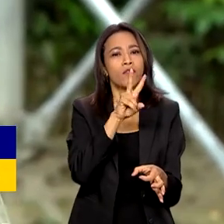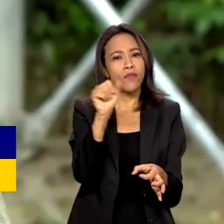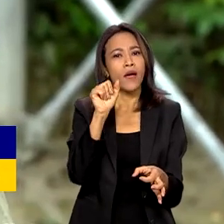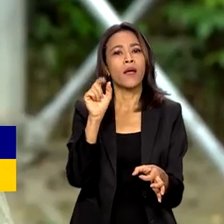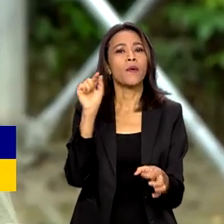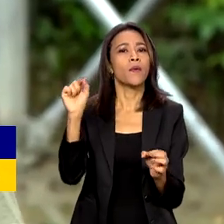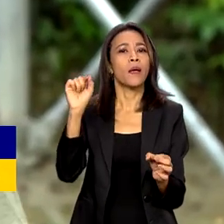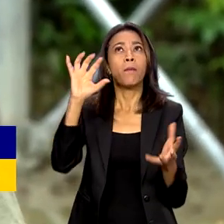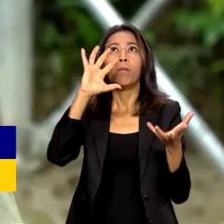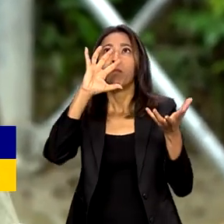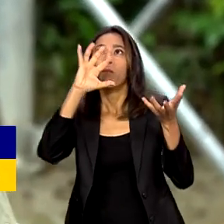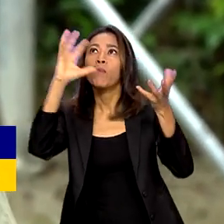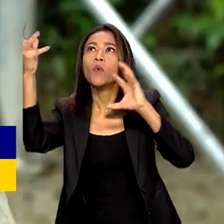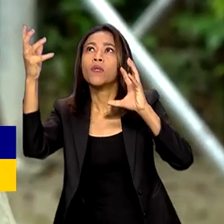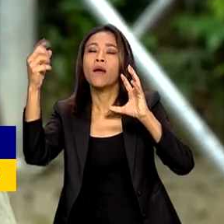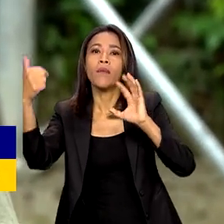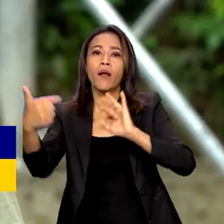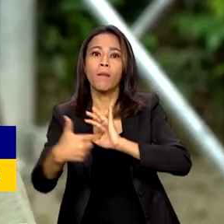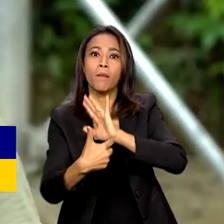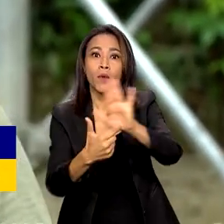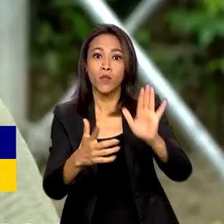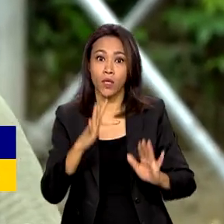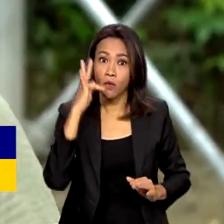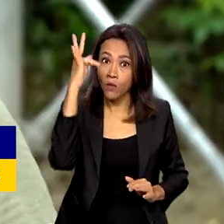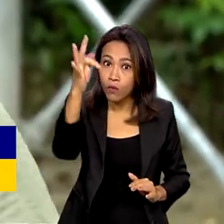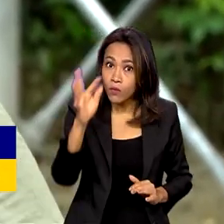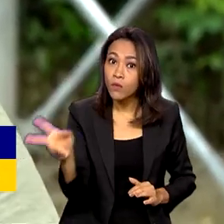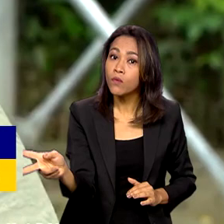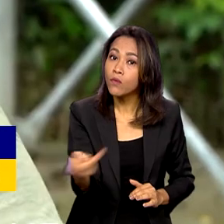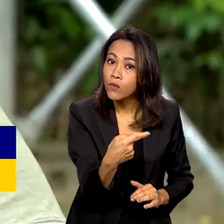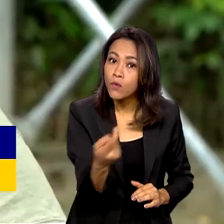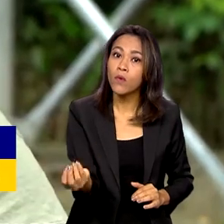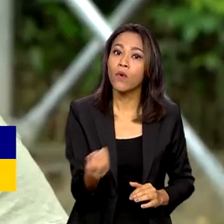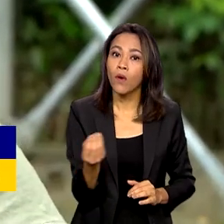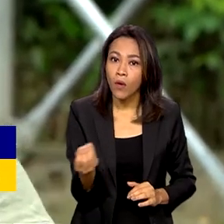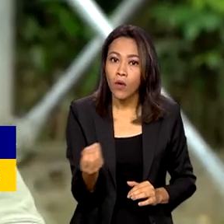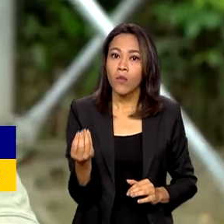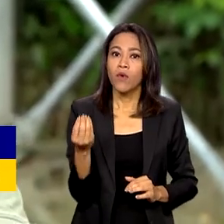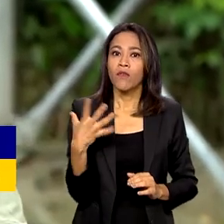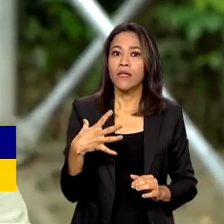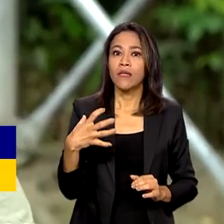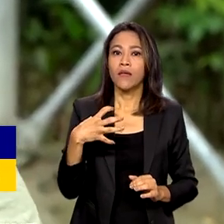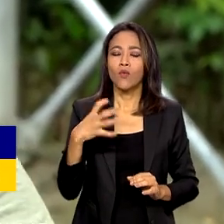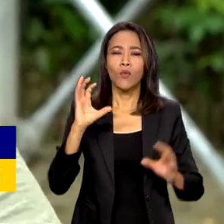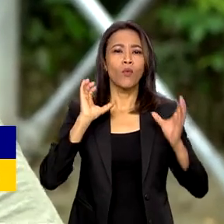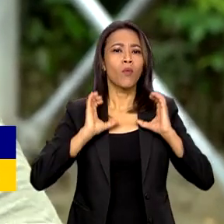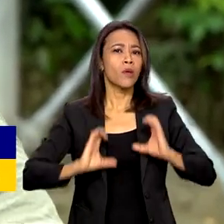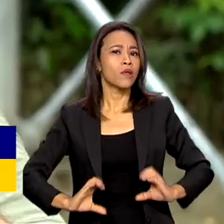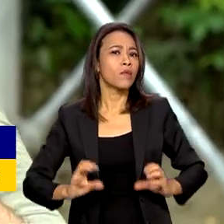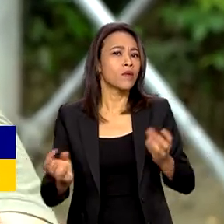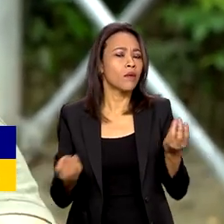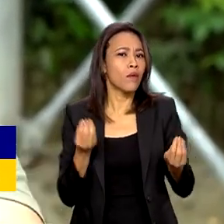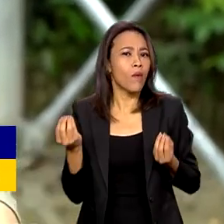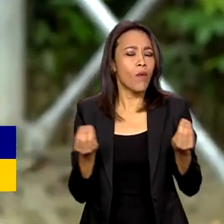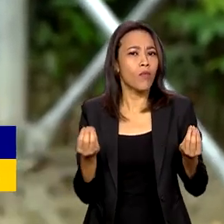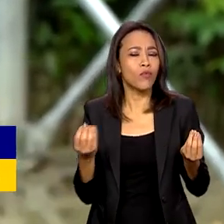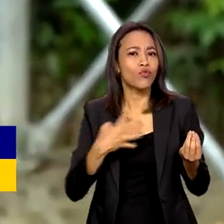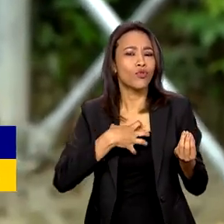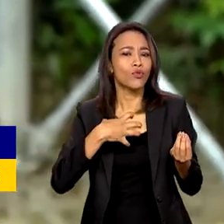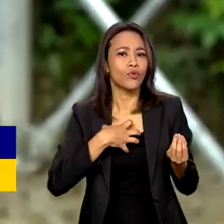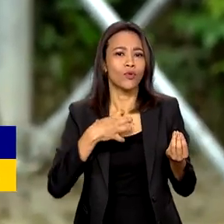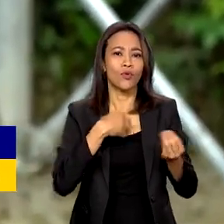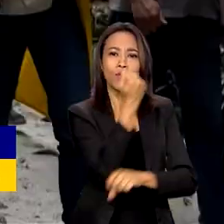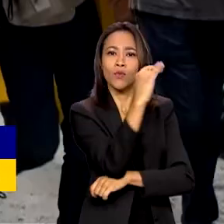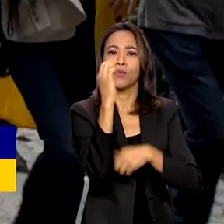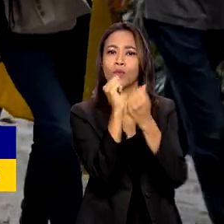para representar o futuro. E aí a gente entender como a floresta amazônica vai se comportar nesse mundo daqui